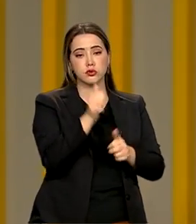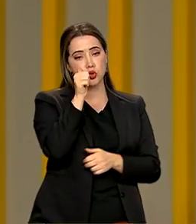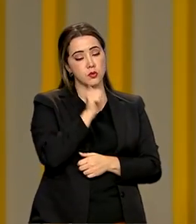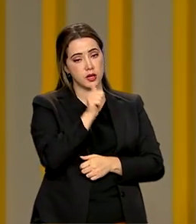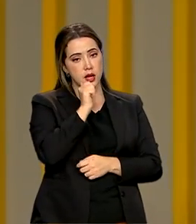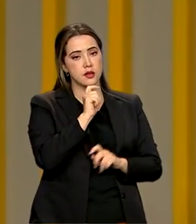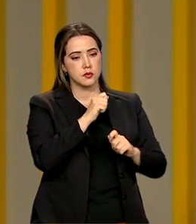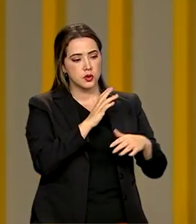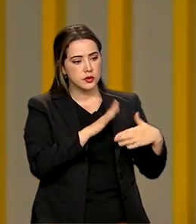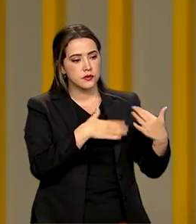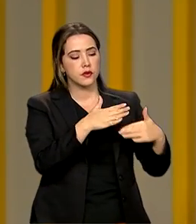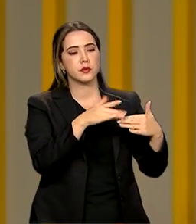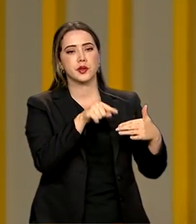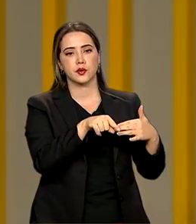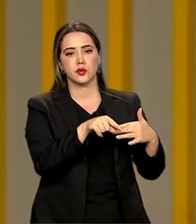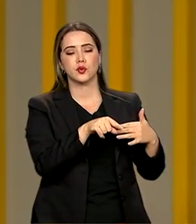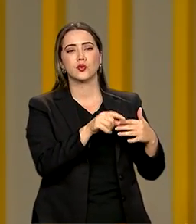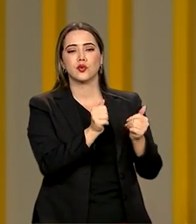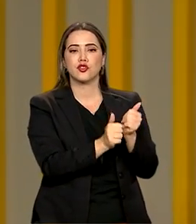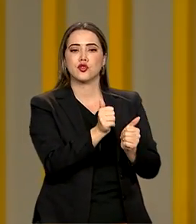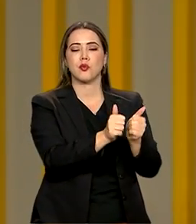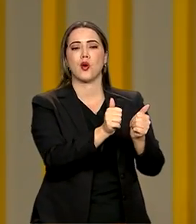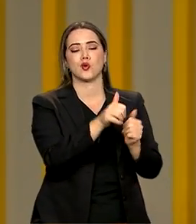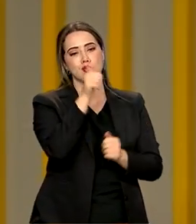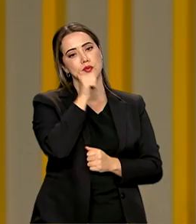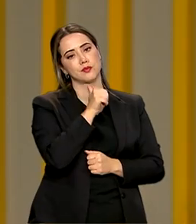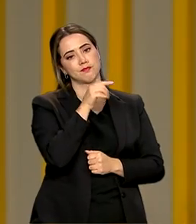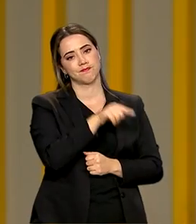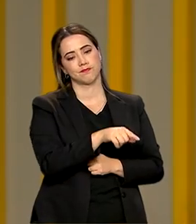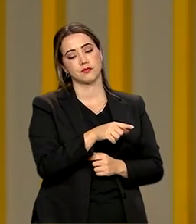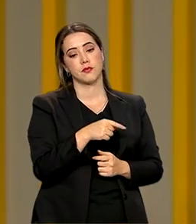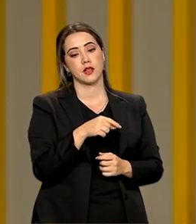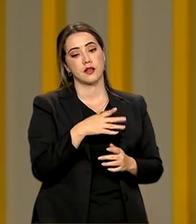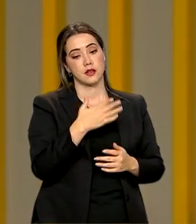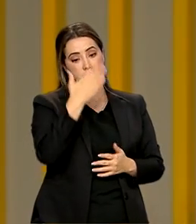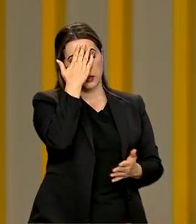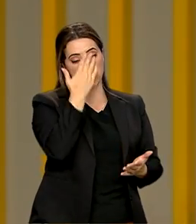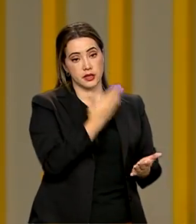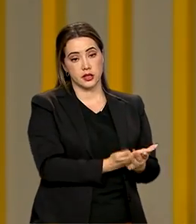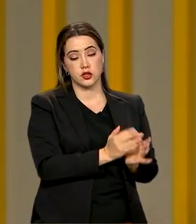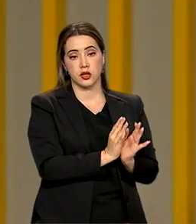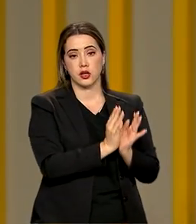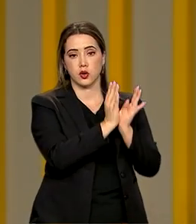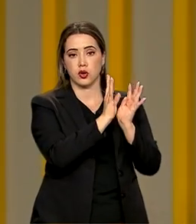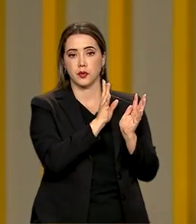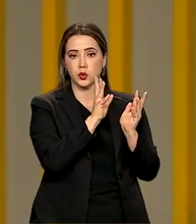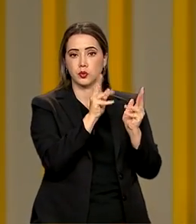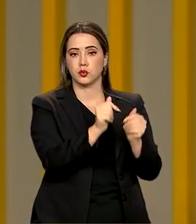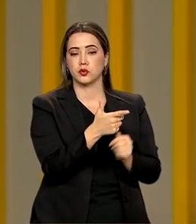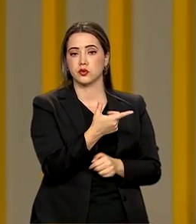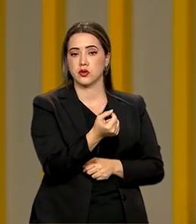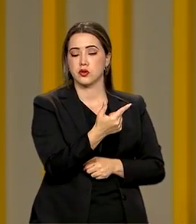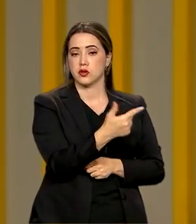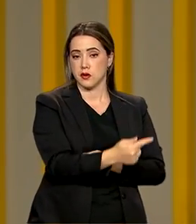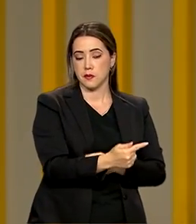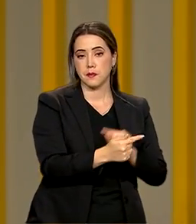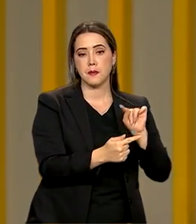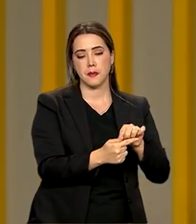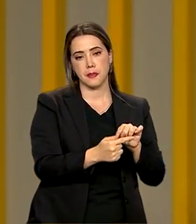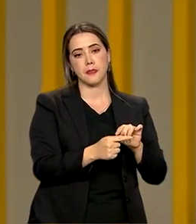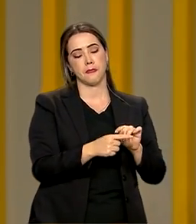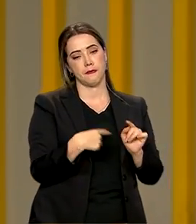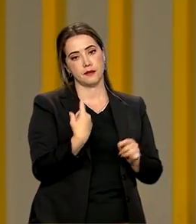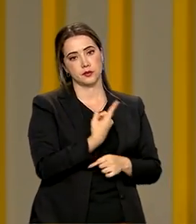desenvolvimento do futebol feminino. Então, a candidatura da Copa do Mundo de 2027, e se